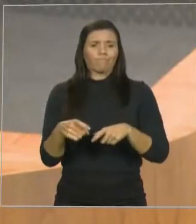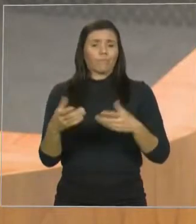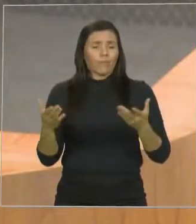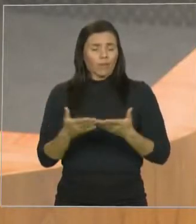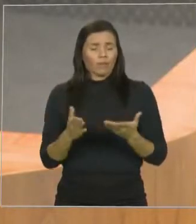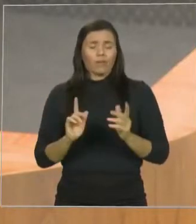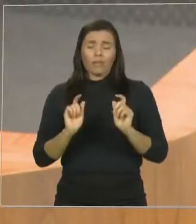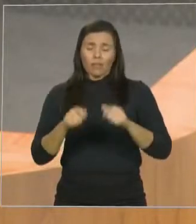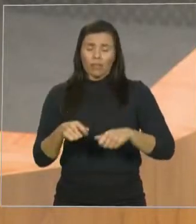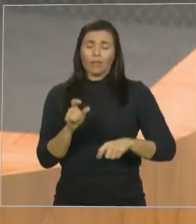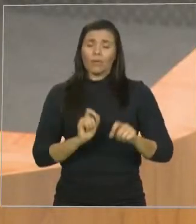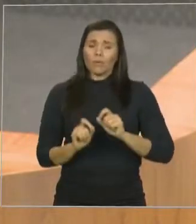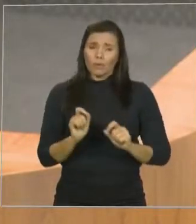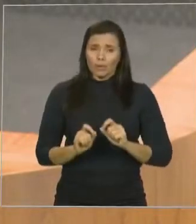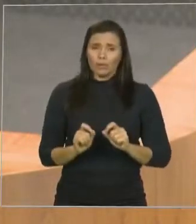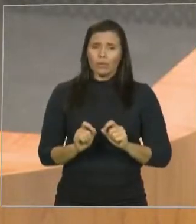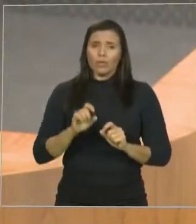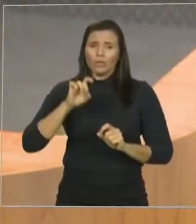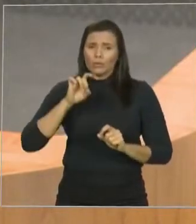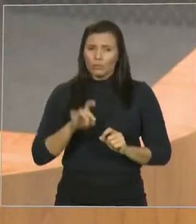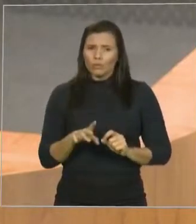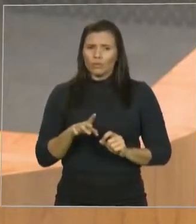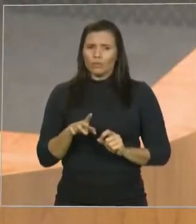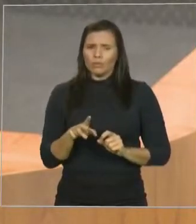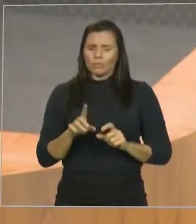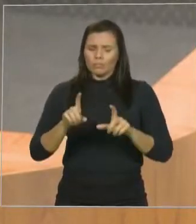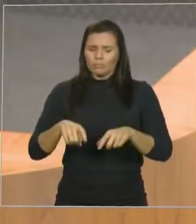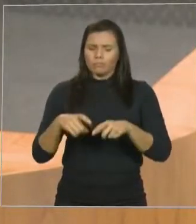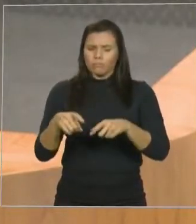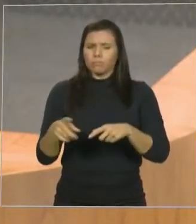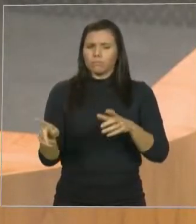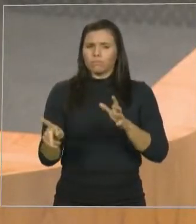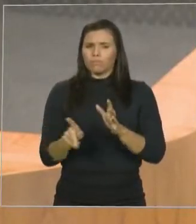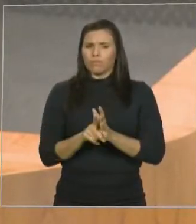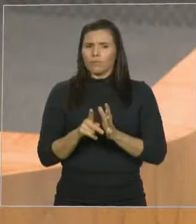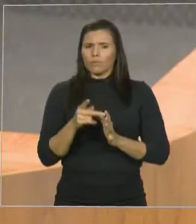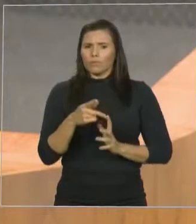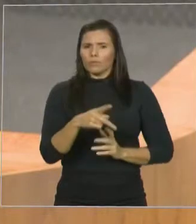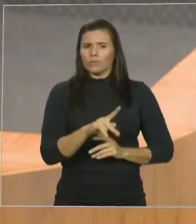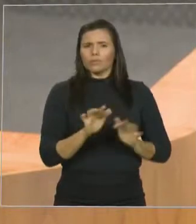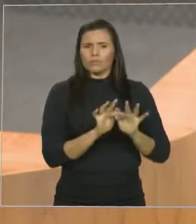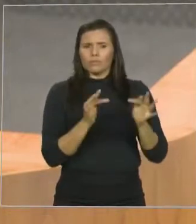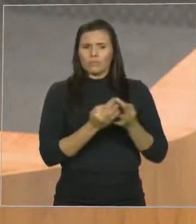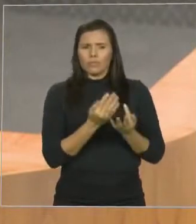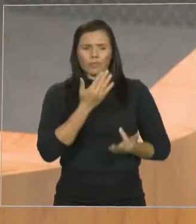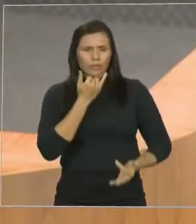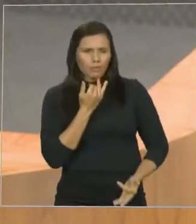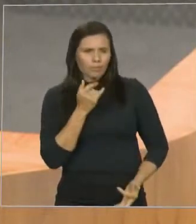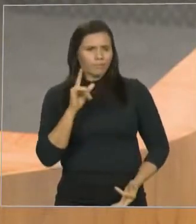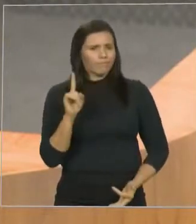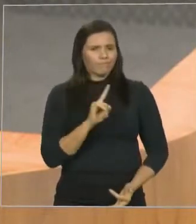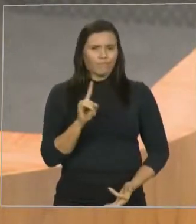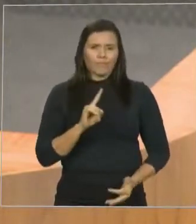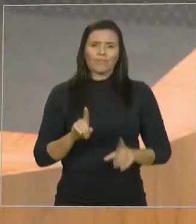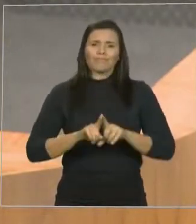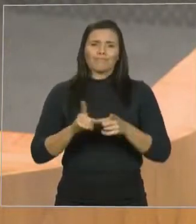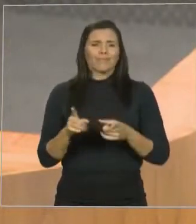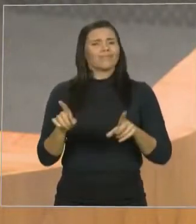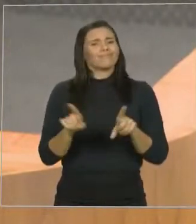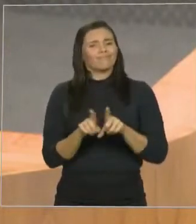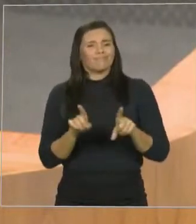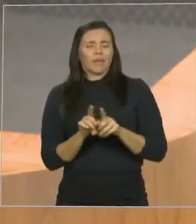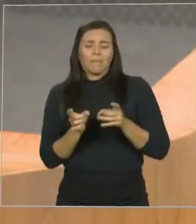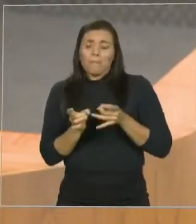sua subsistência, mas também produzir para se inserir no mercado local, sobretudo no programa de aquisição de